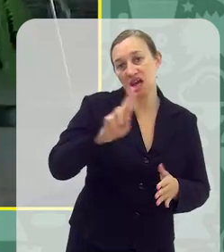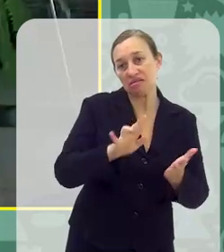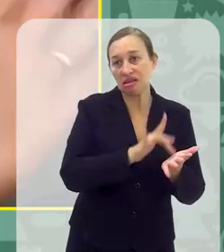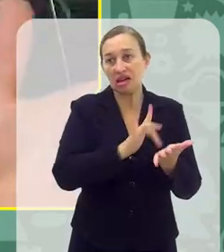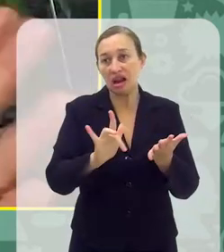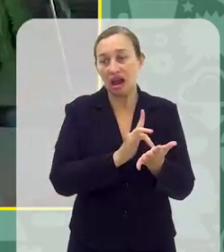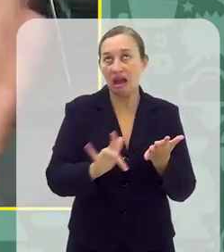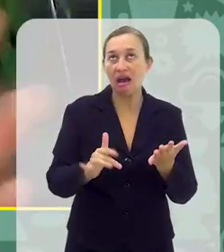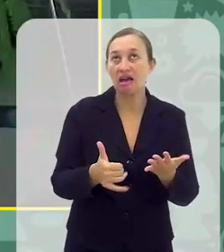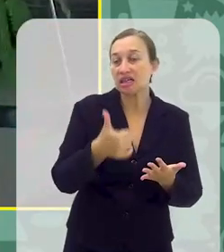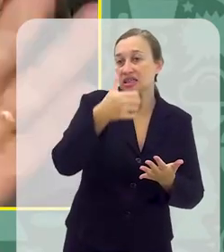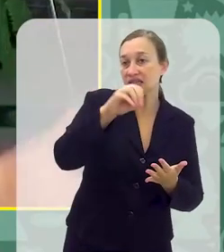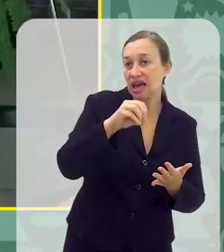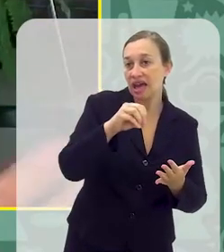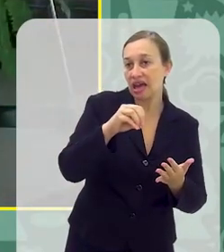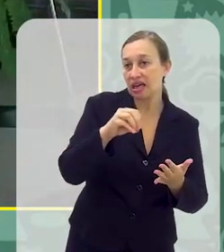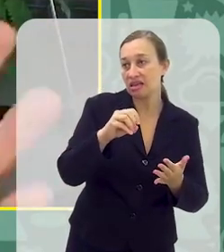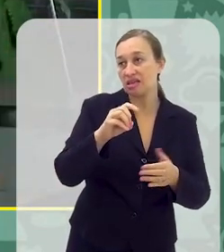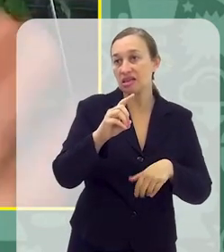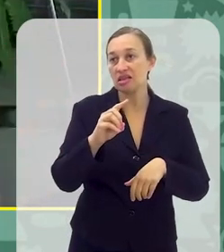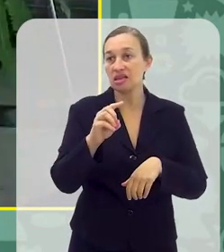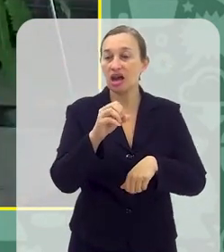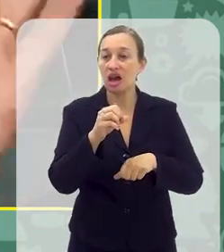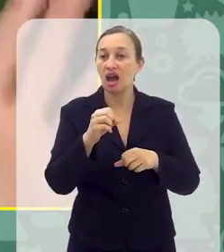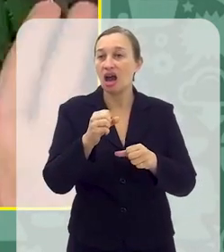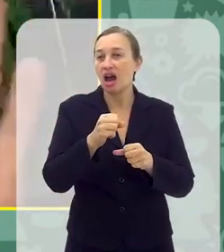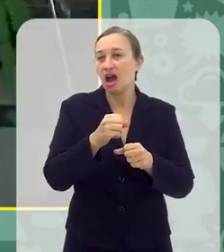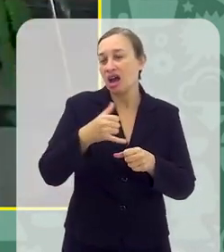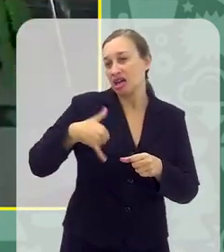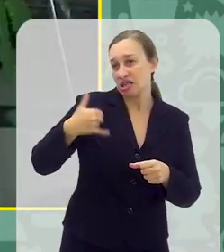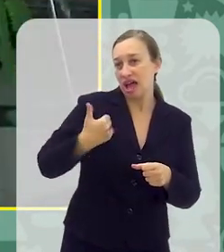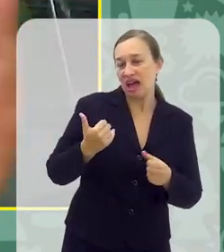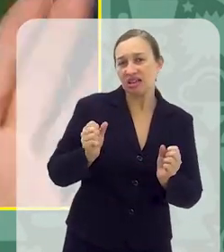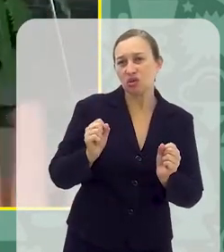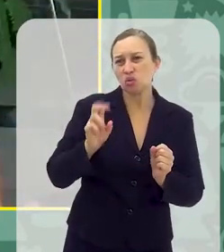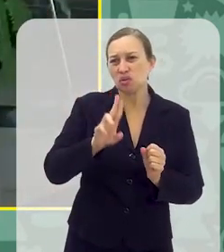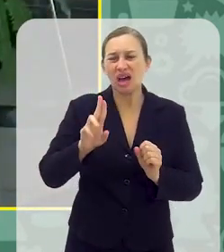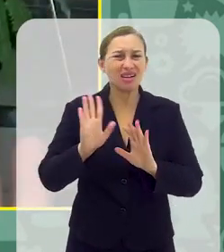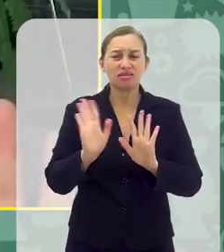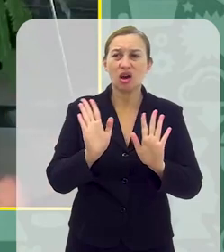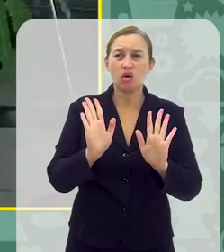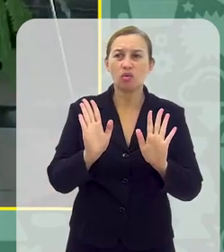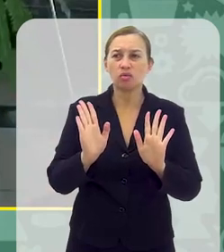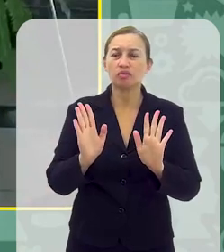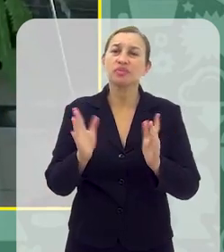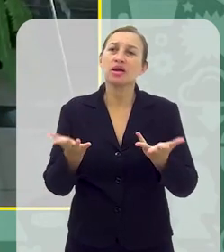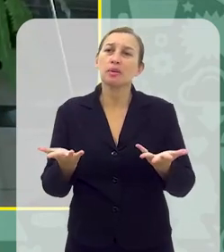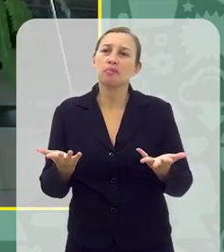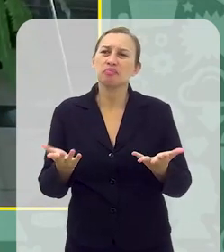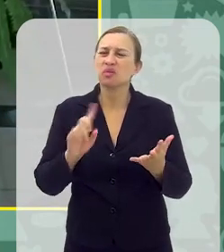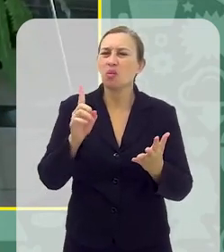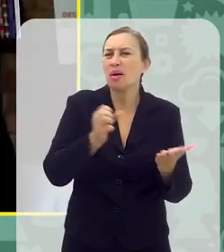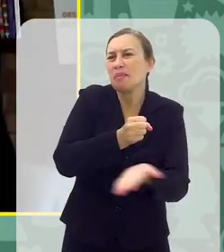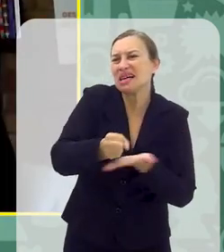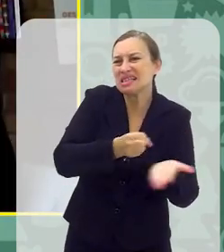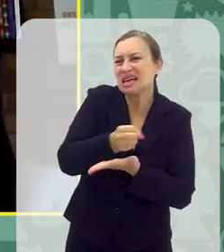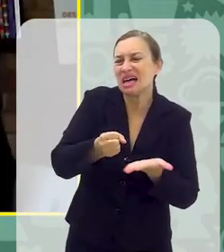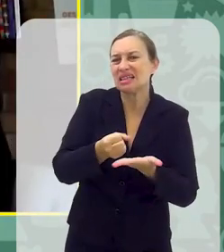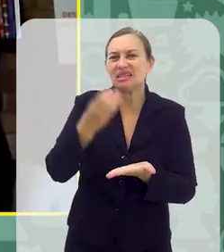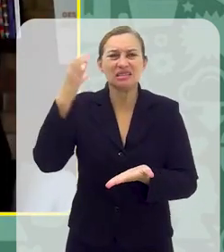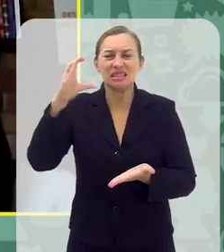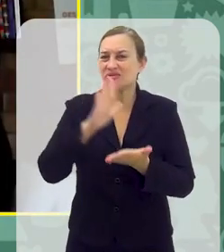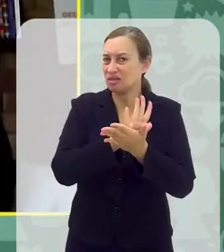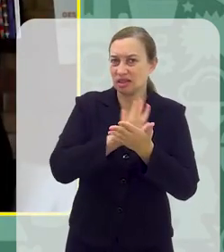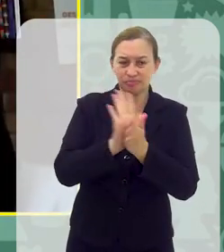10 anos, pode usar uma hora, enfim Essas são recomendações, mas quase que de bom senso e não baseadas em evidências